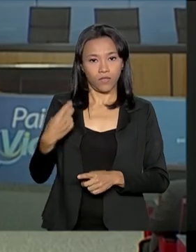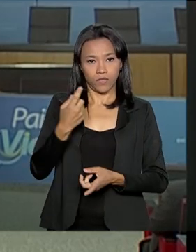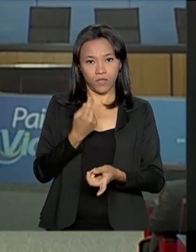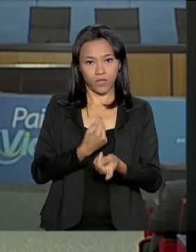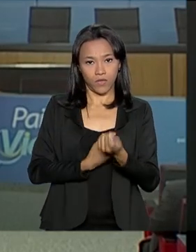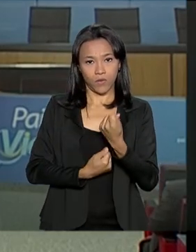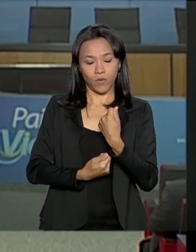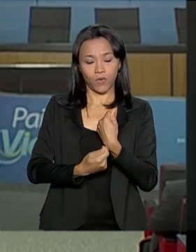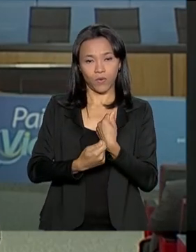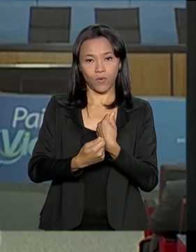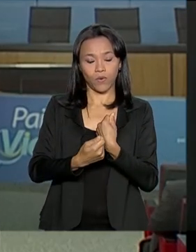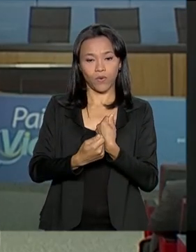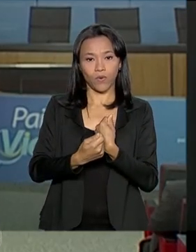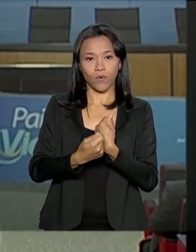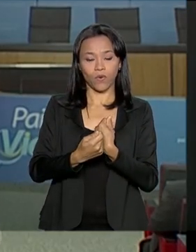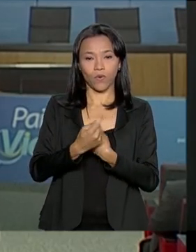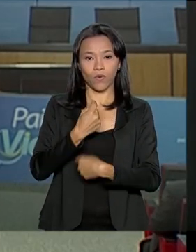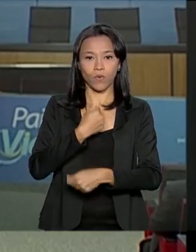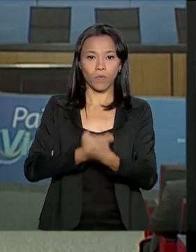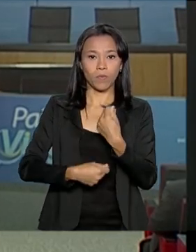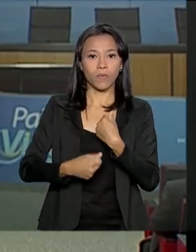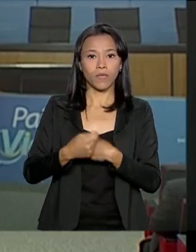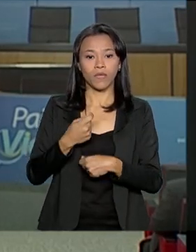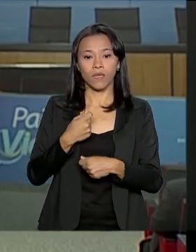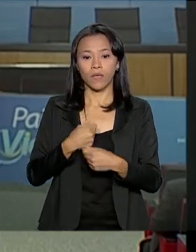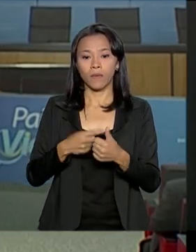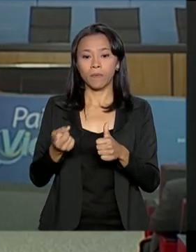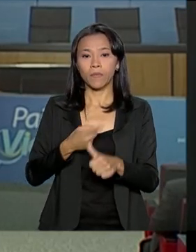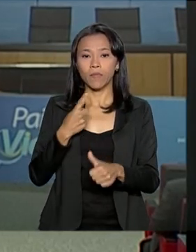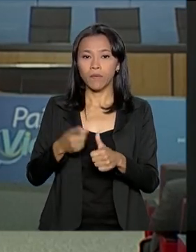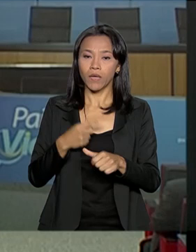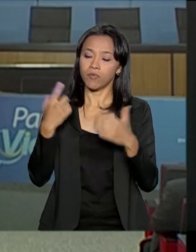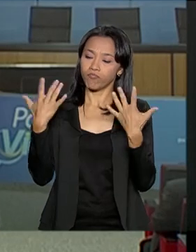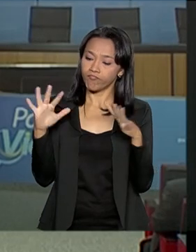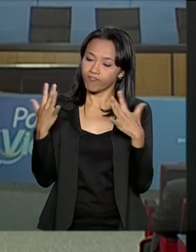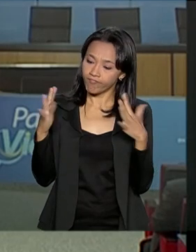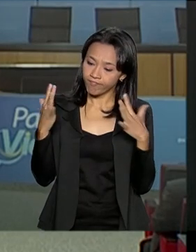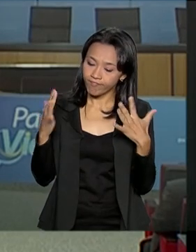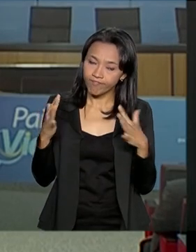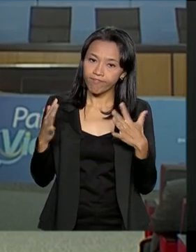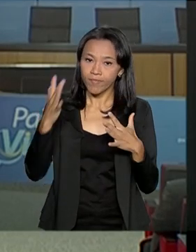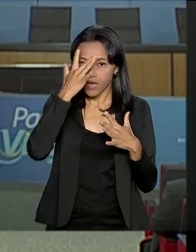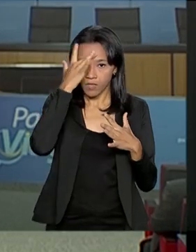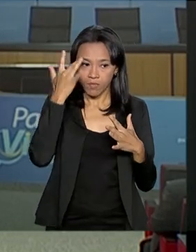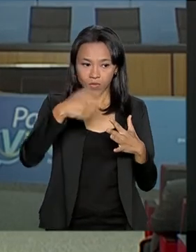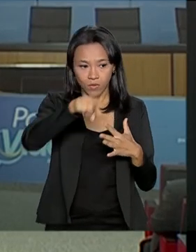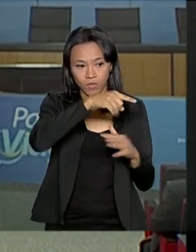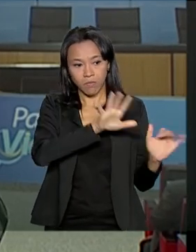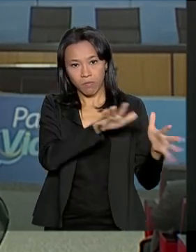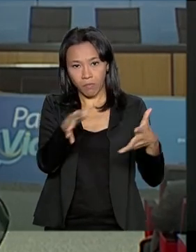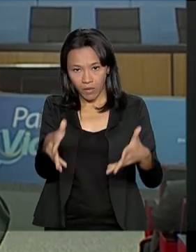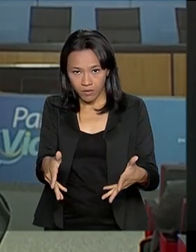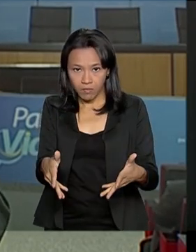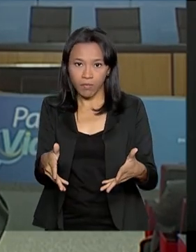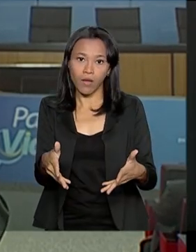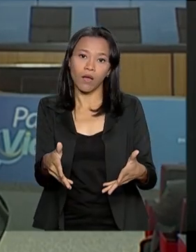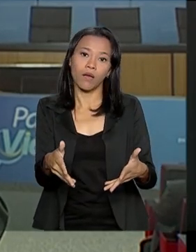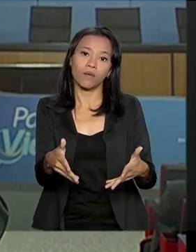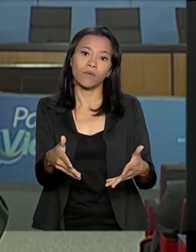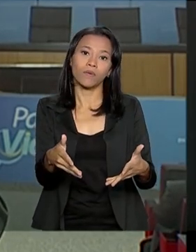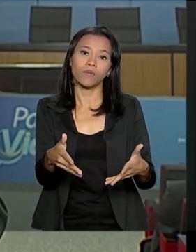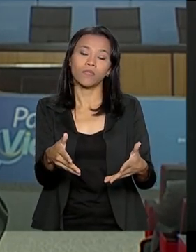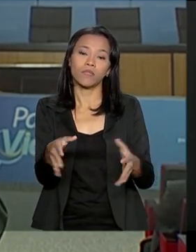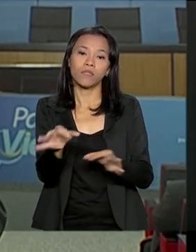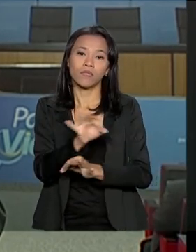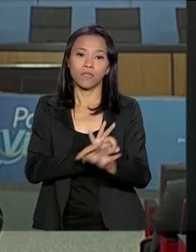primeiro ele elogiou os funcionários aqui do Ministério que participaram da produção desse site e ele